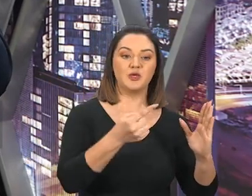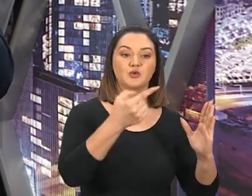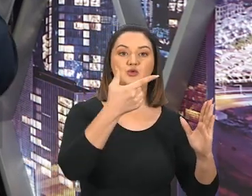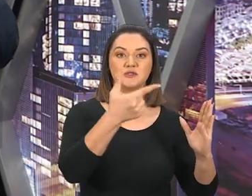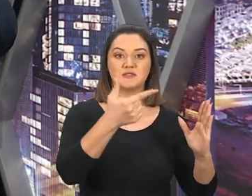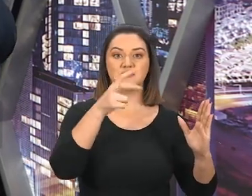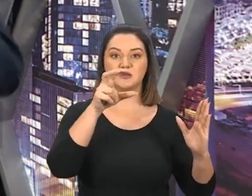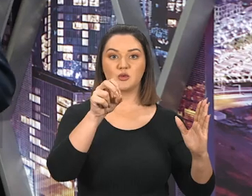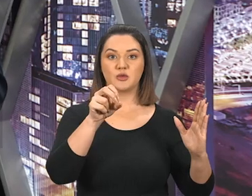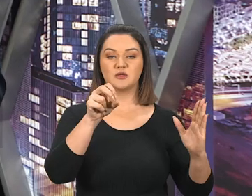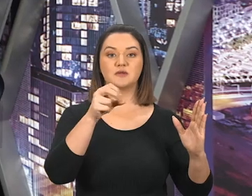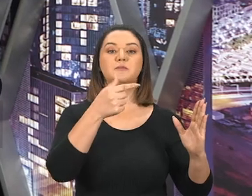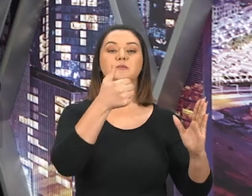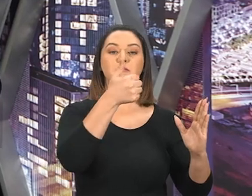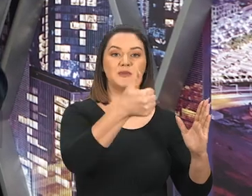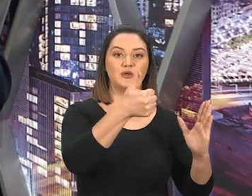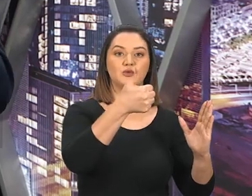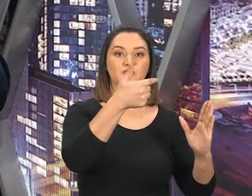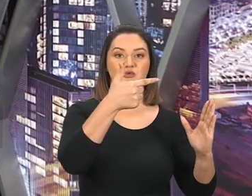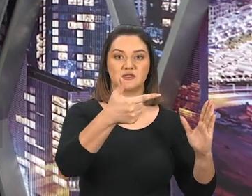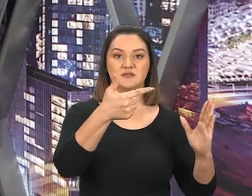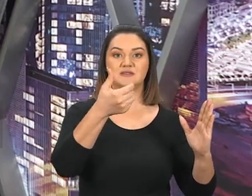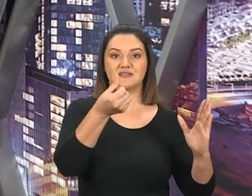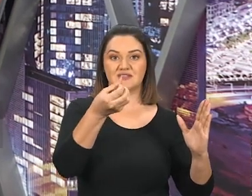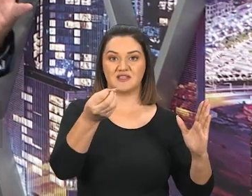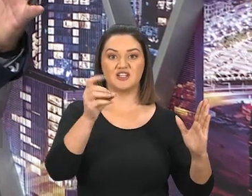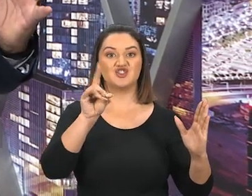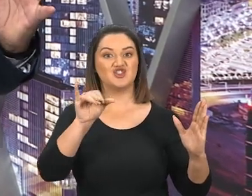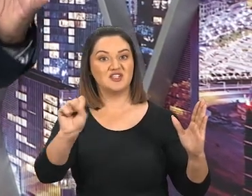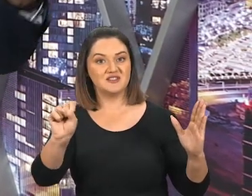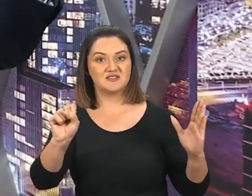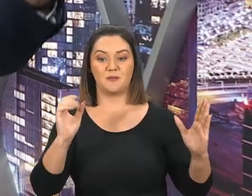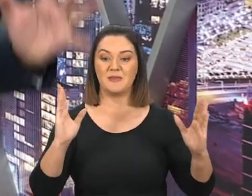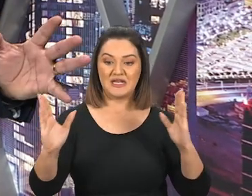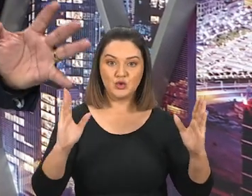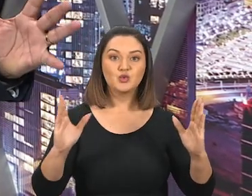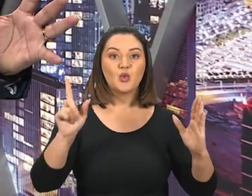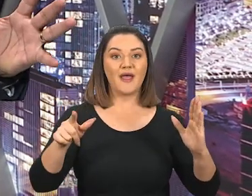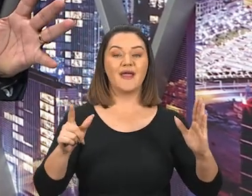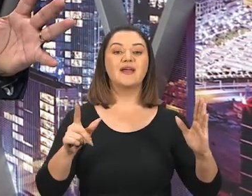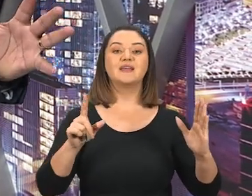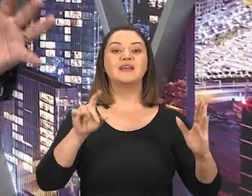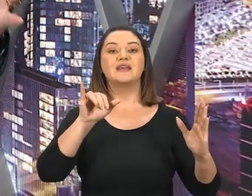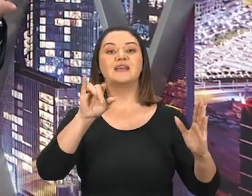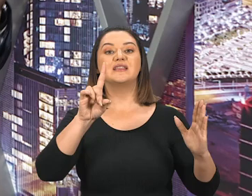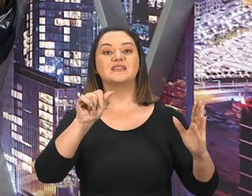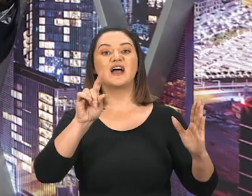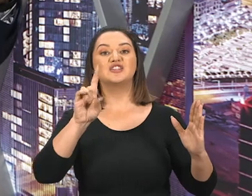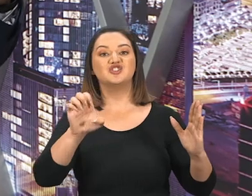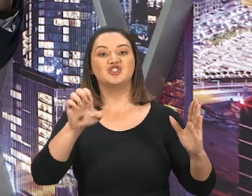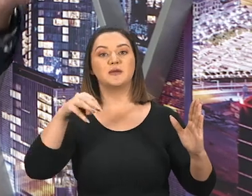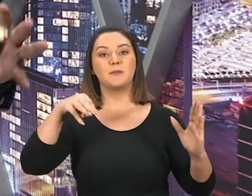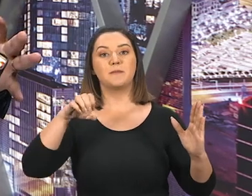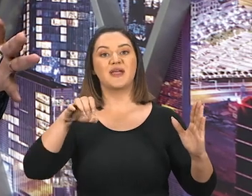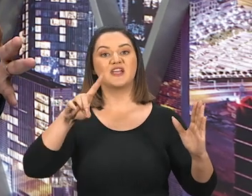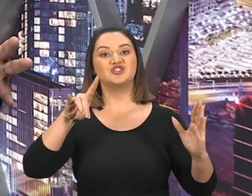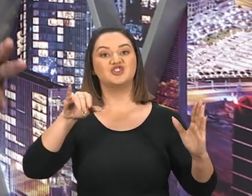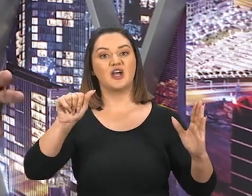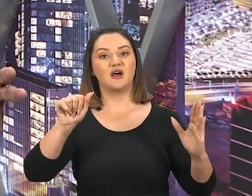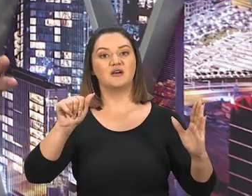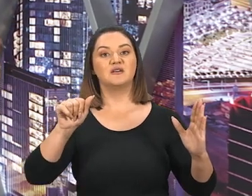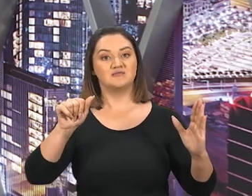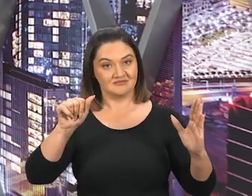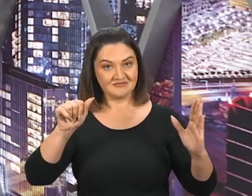proféticos, São 1260 anos, Em outras palavras, Esse é um período, Da Idade Média, Quando o sistema religioso,